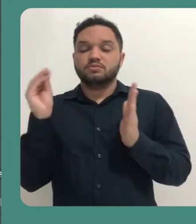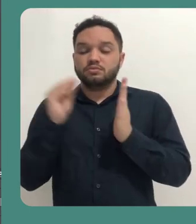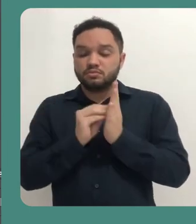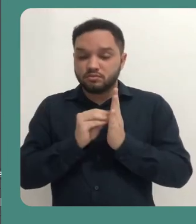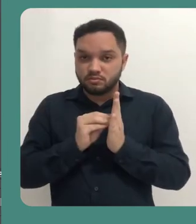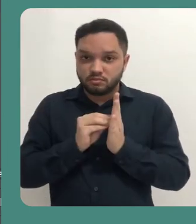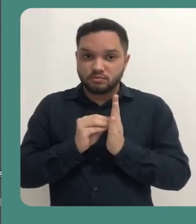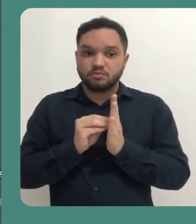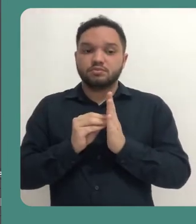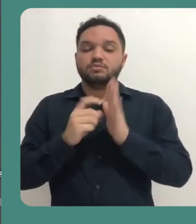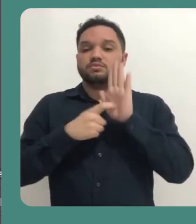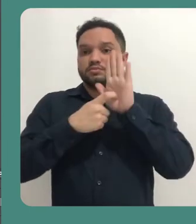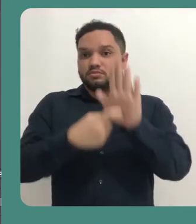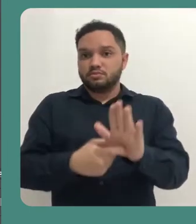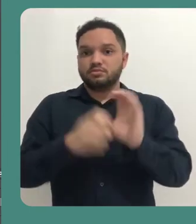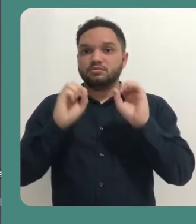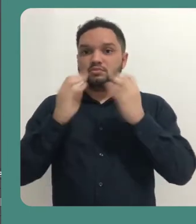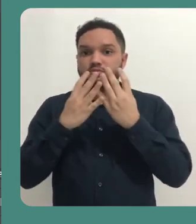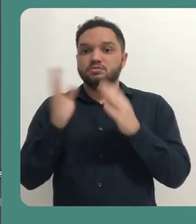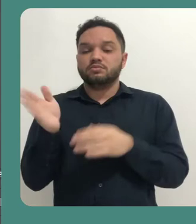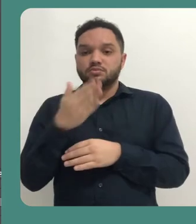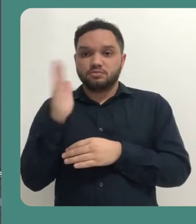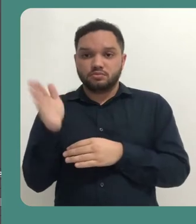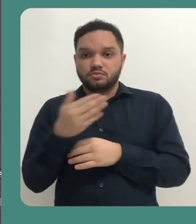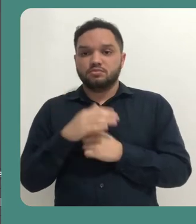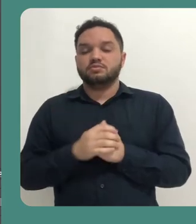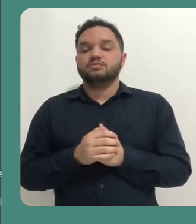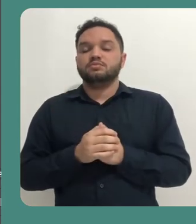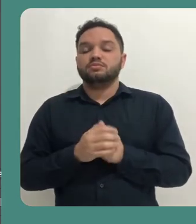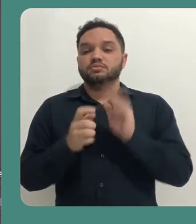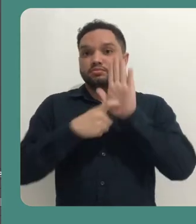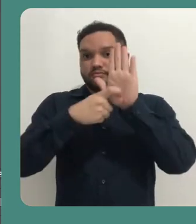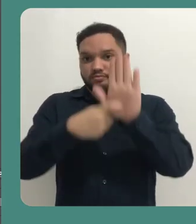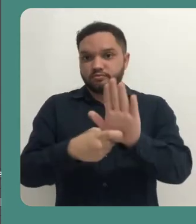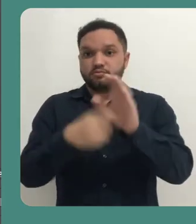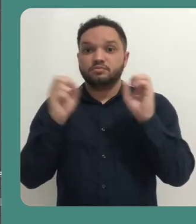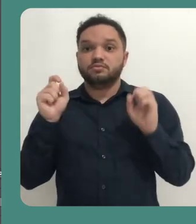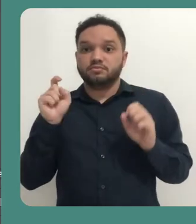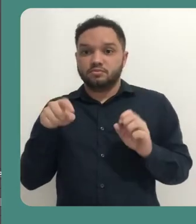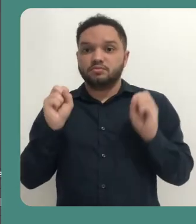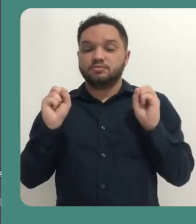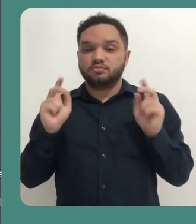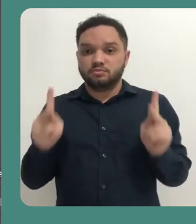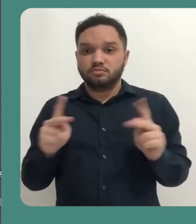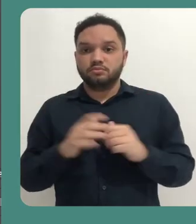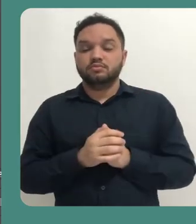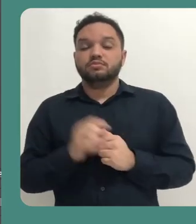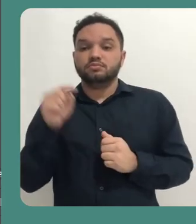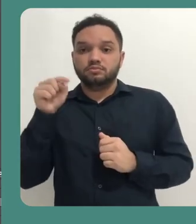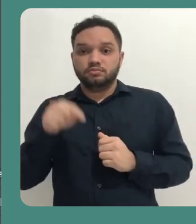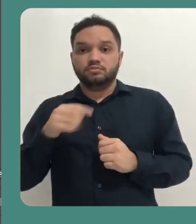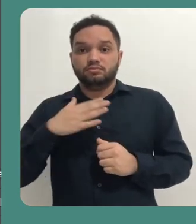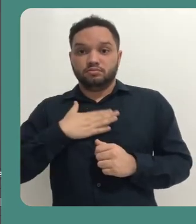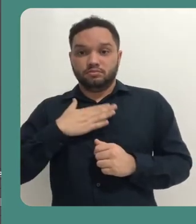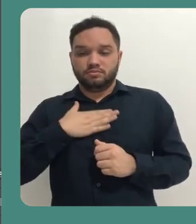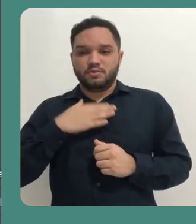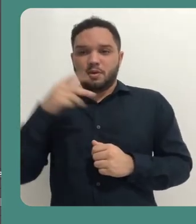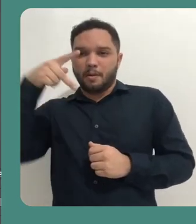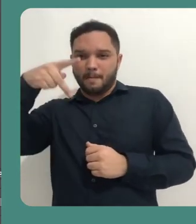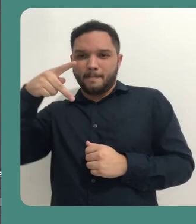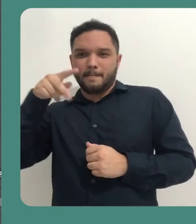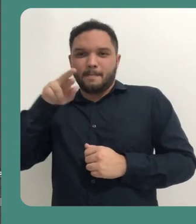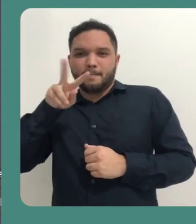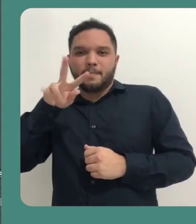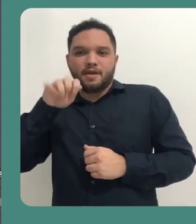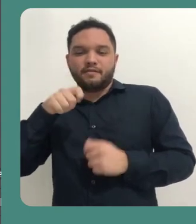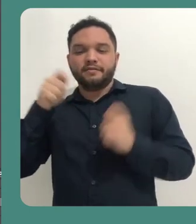Pronto, ele já colocou, então, a minha apresentação de slides no modo apresentação. Dou um ok. Aqui, então,